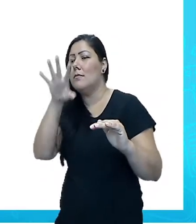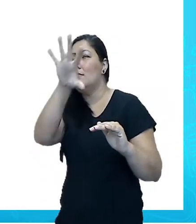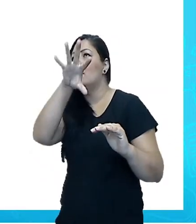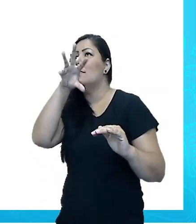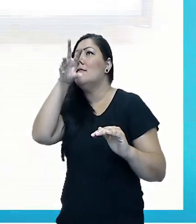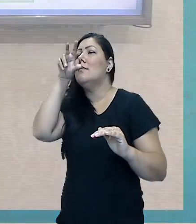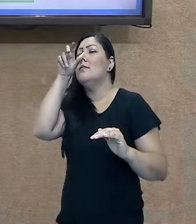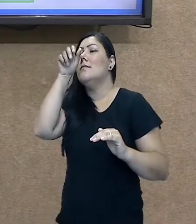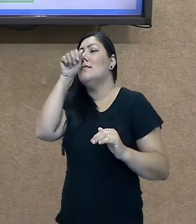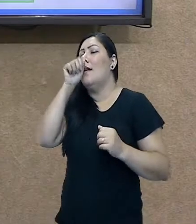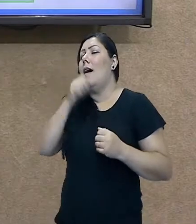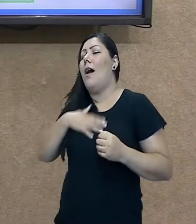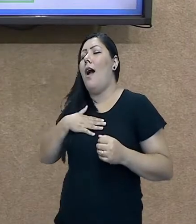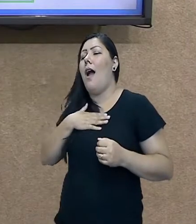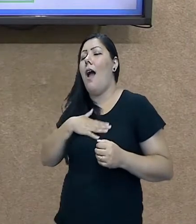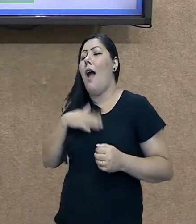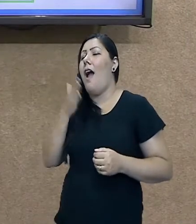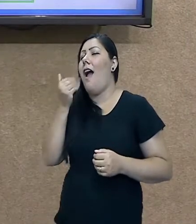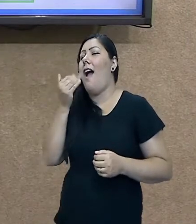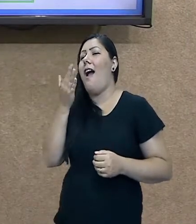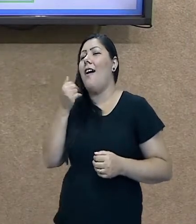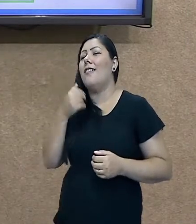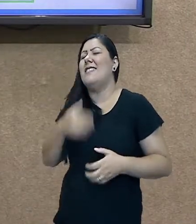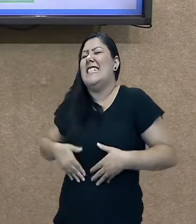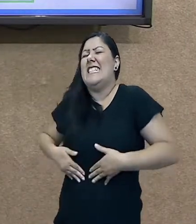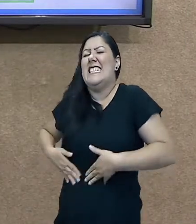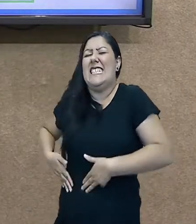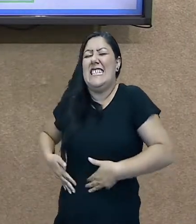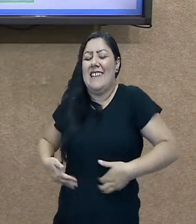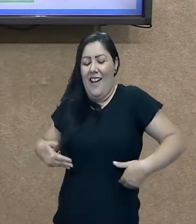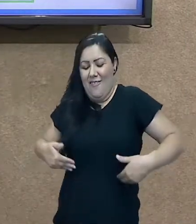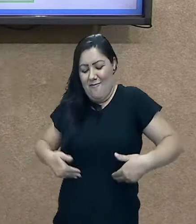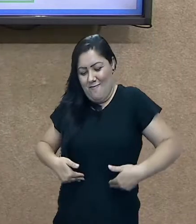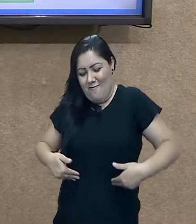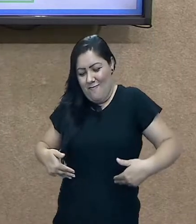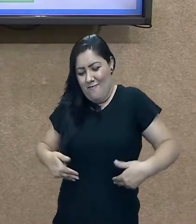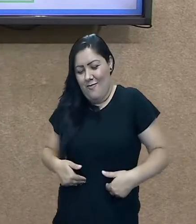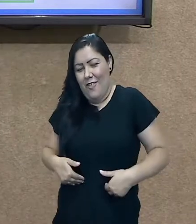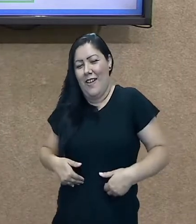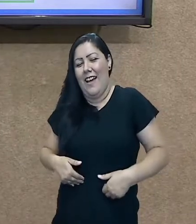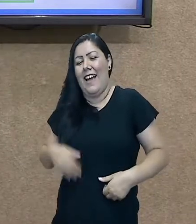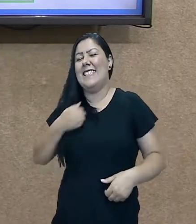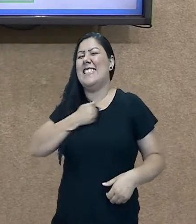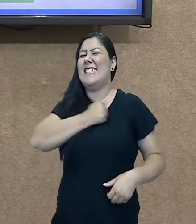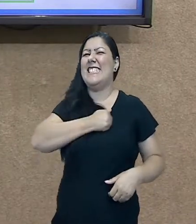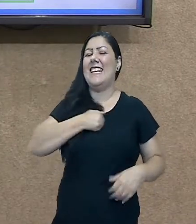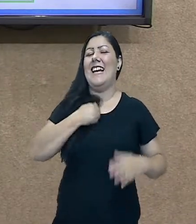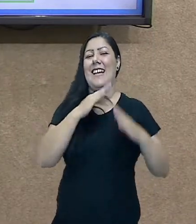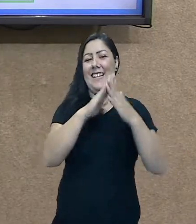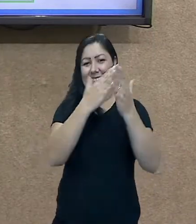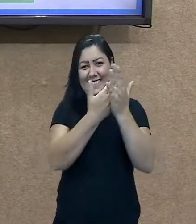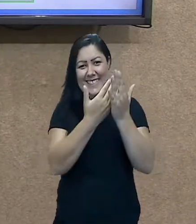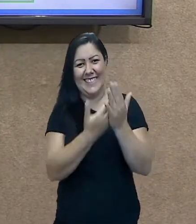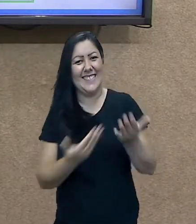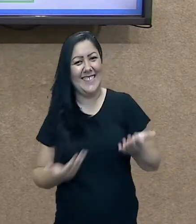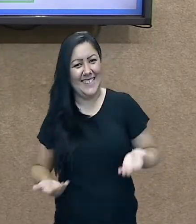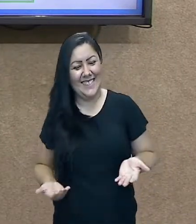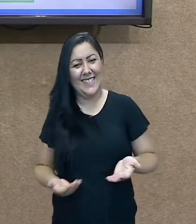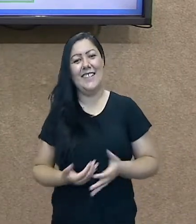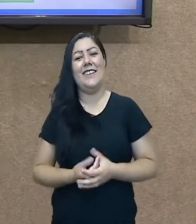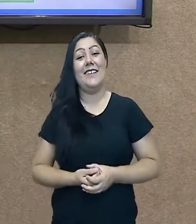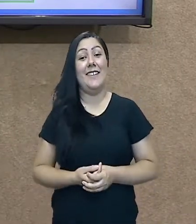É gostoso, né? Faz a gente lembrar com muita saudade da escola. Isso é sério.